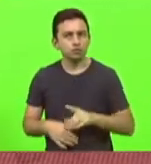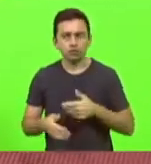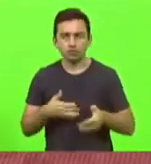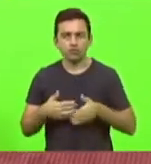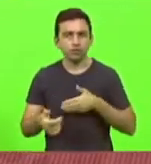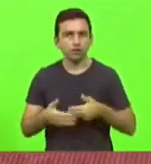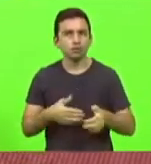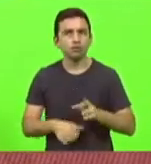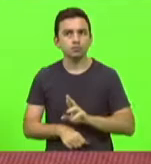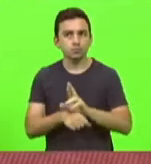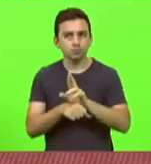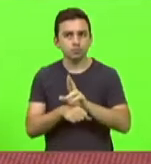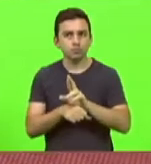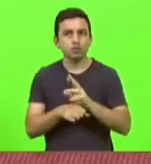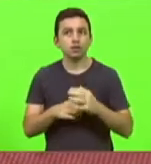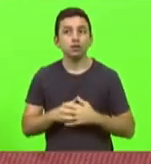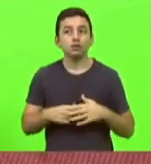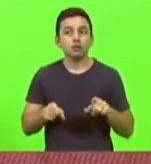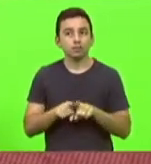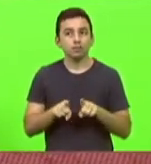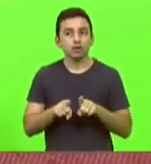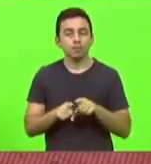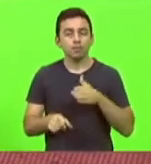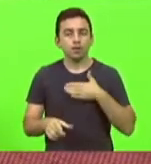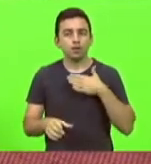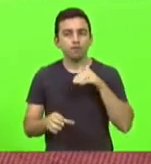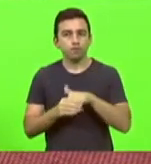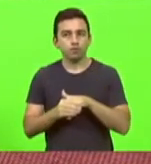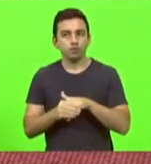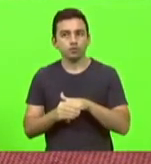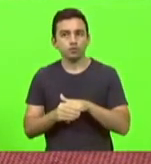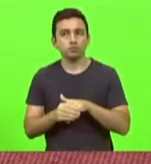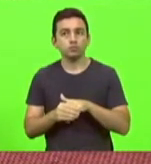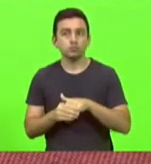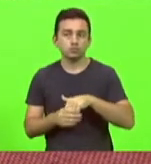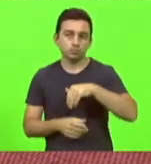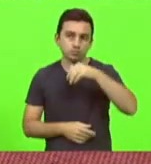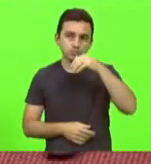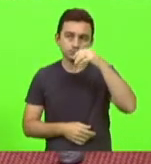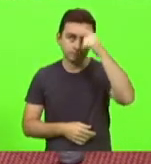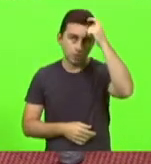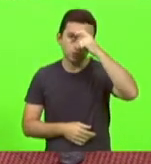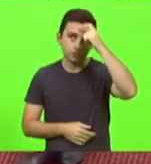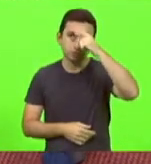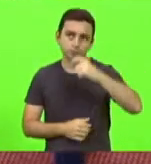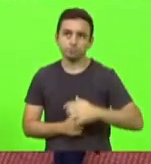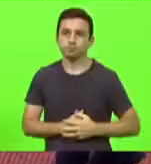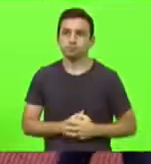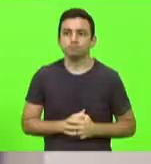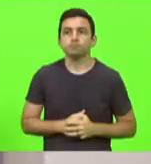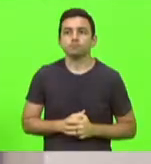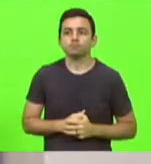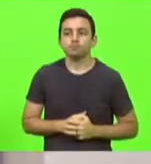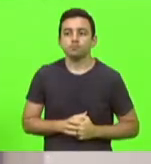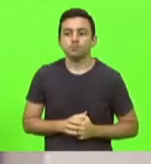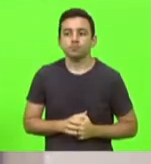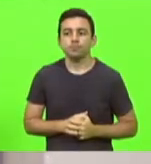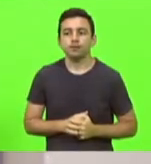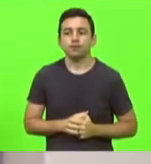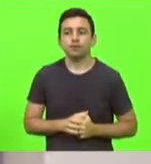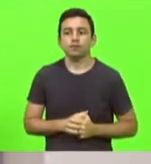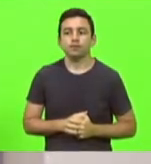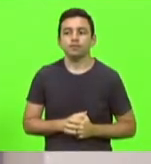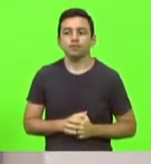Gostaria de registrar meu voto no deputado, delegado Maurício Scudillac. Obrigado, deputada. Como